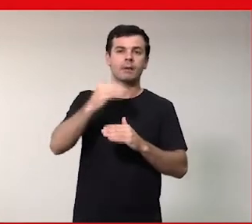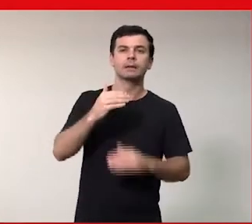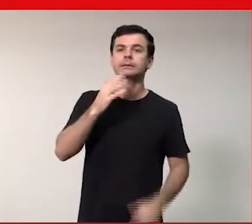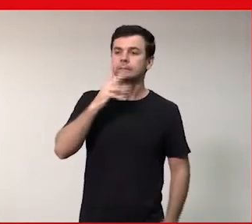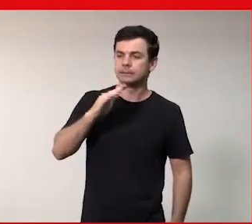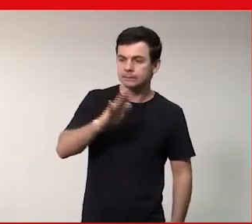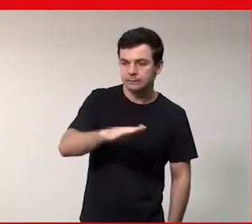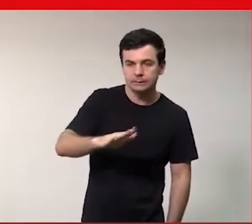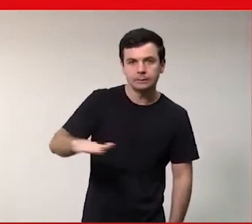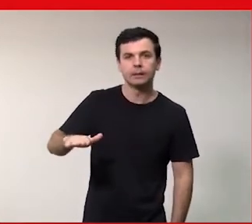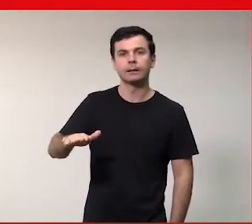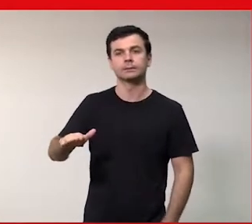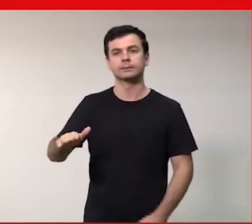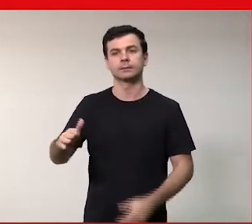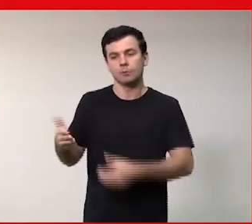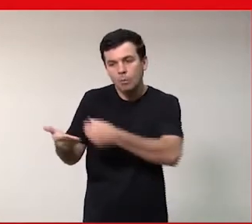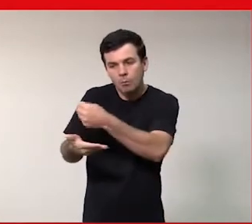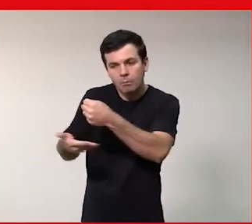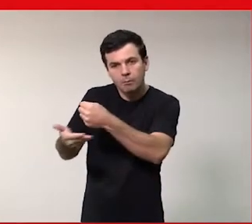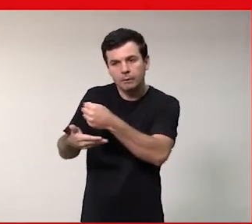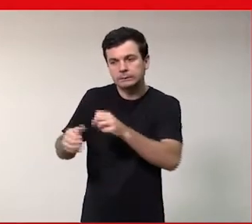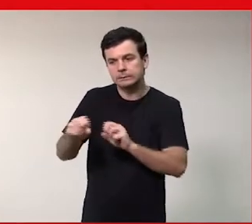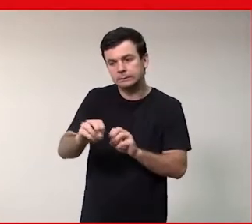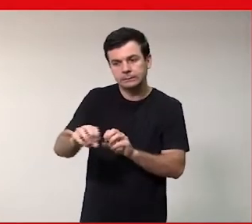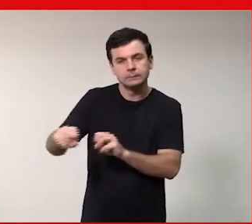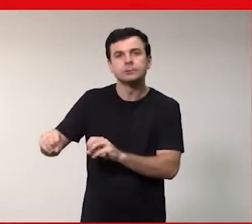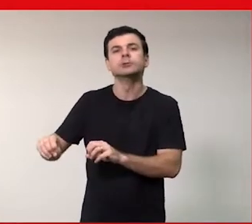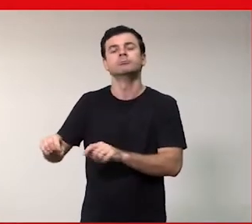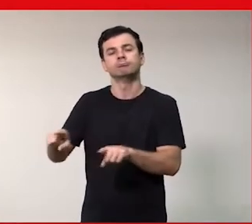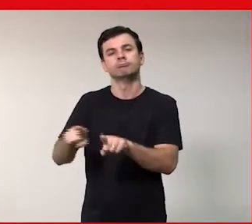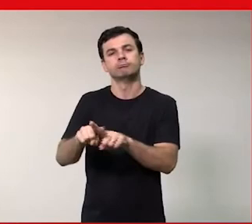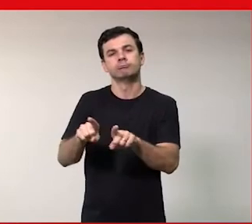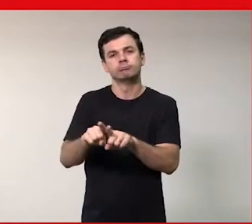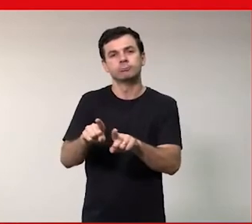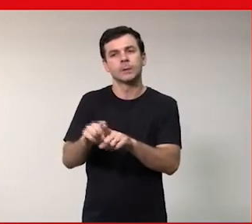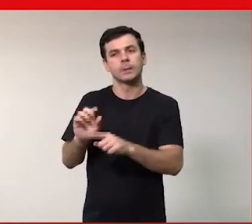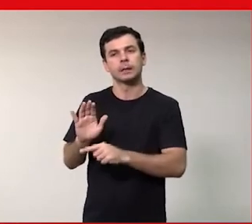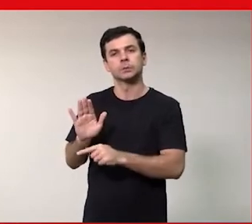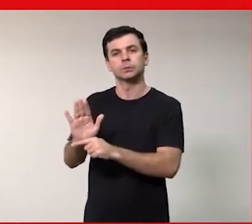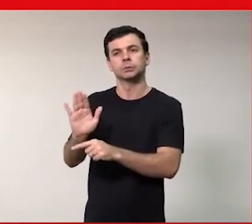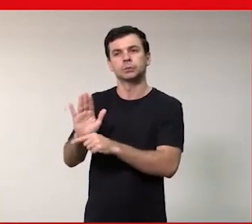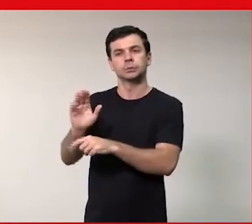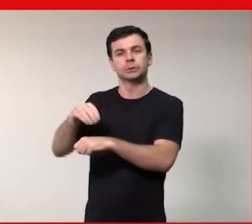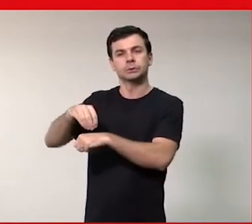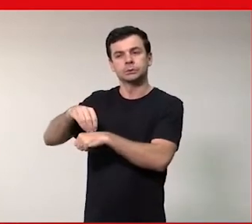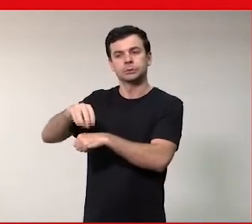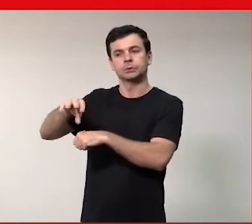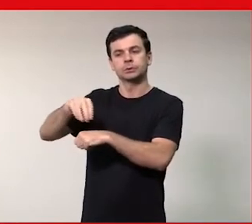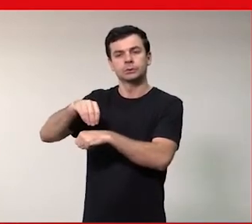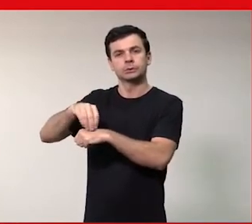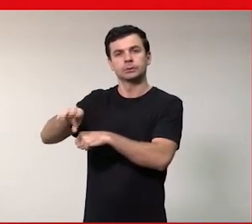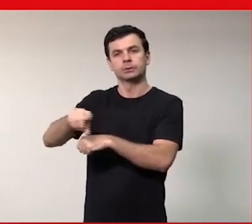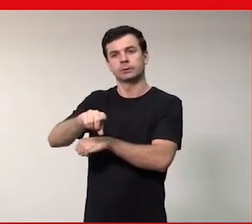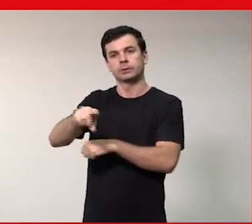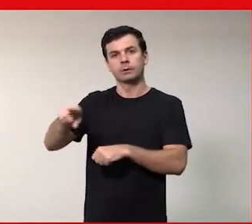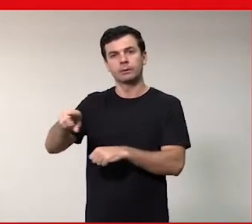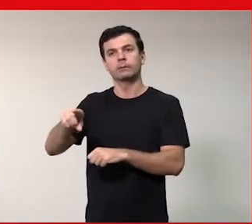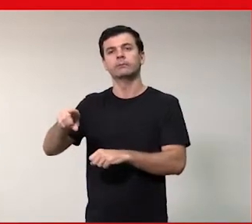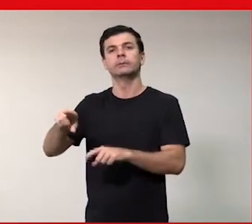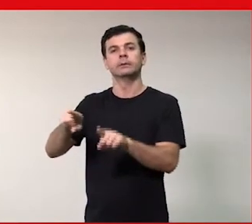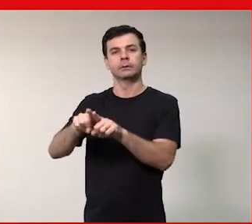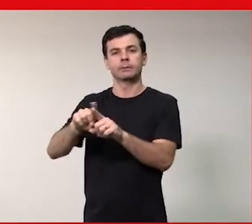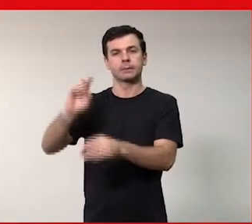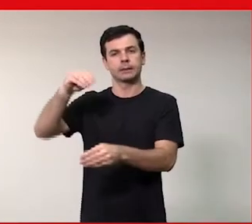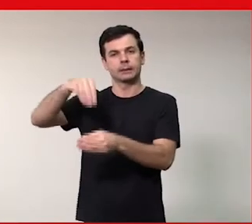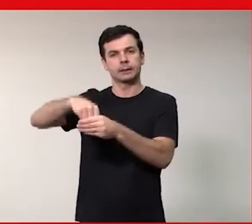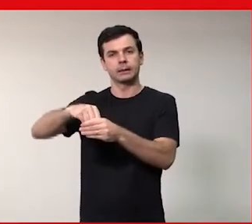no ensino fundamental trabalhar nesse contexto da educação educação familiar envolver